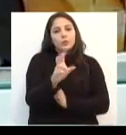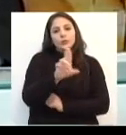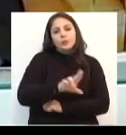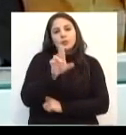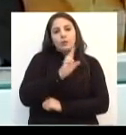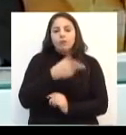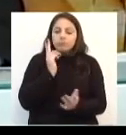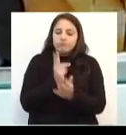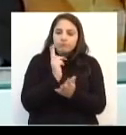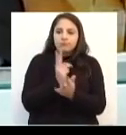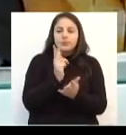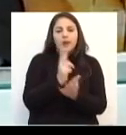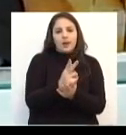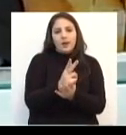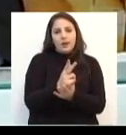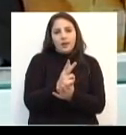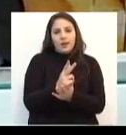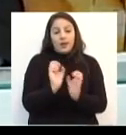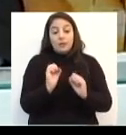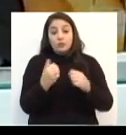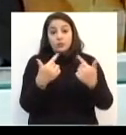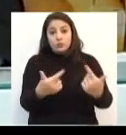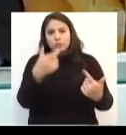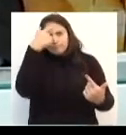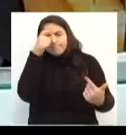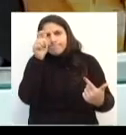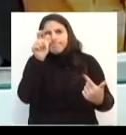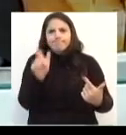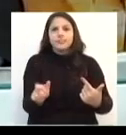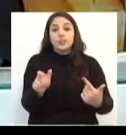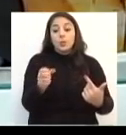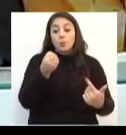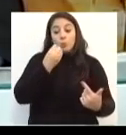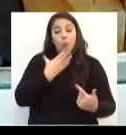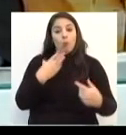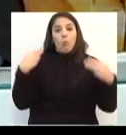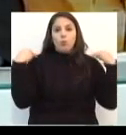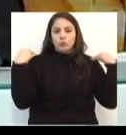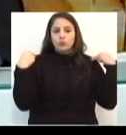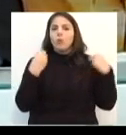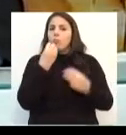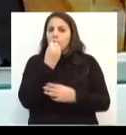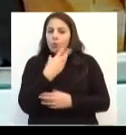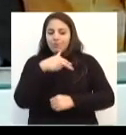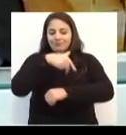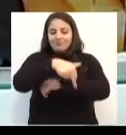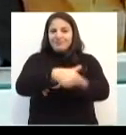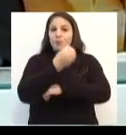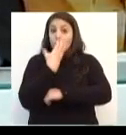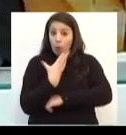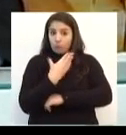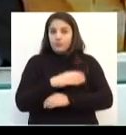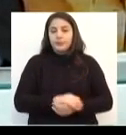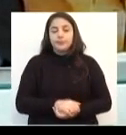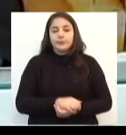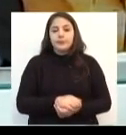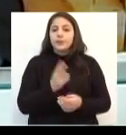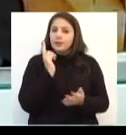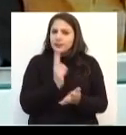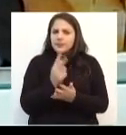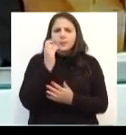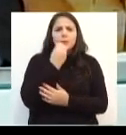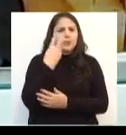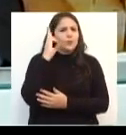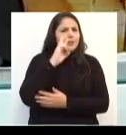permanentemente atitudes conscientes no sentido de sermos bons motoristas e bons pedestres. É sempre bacana